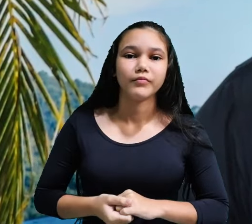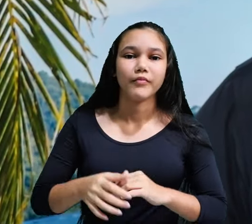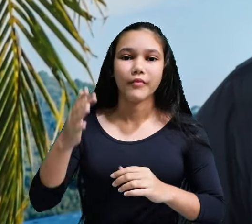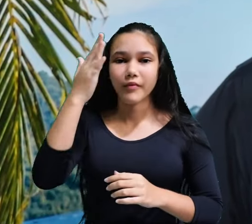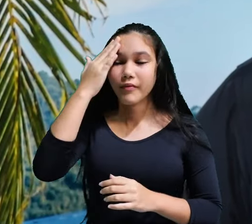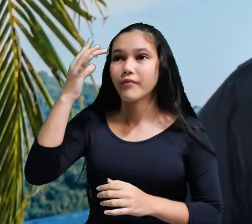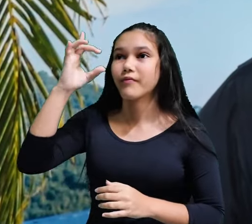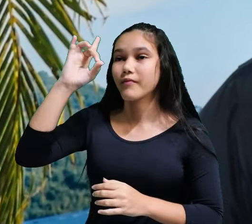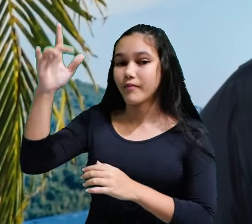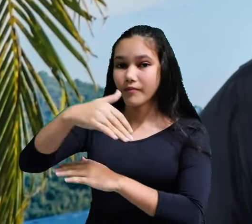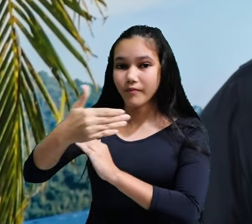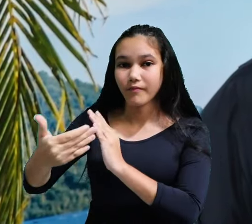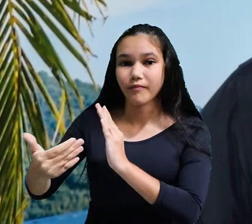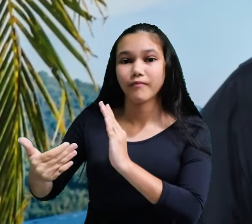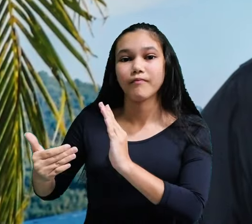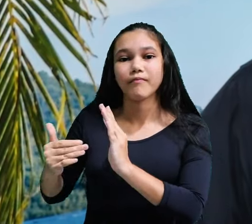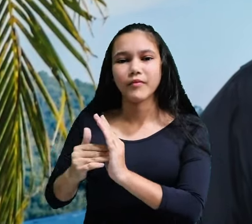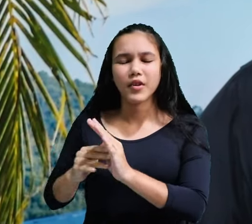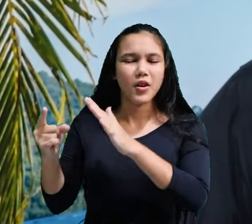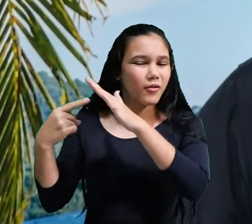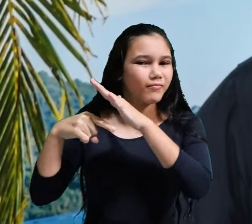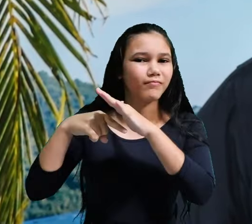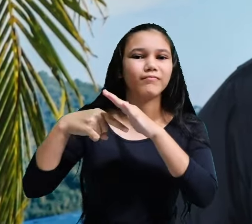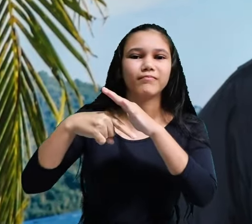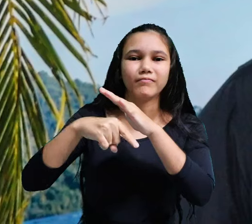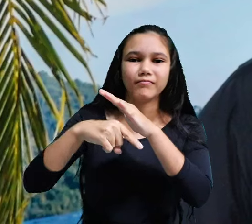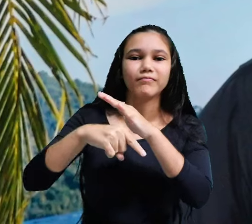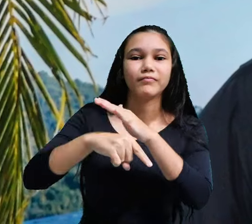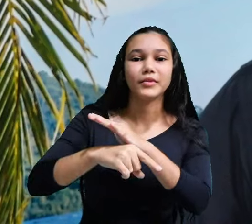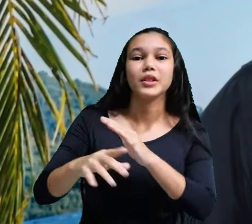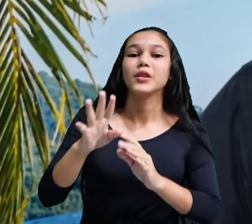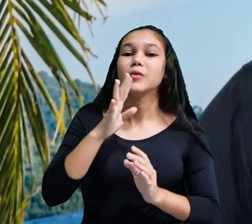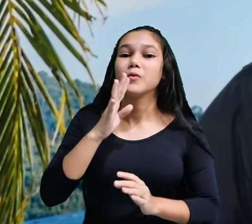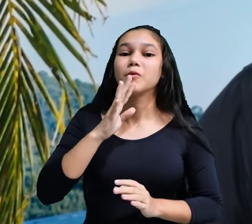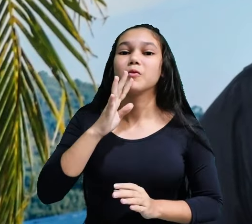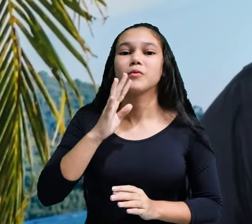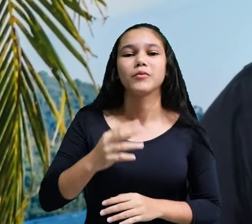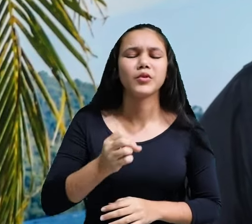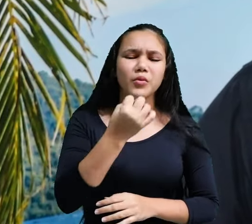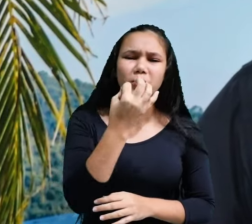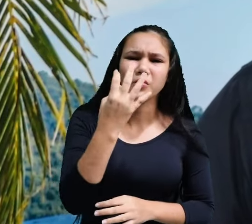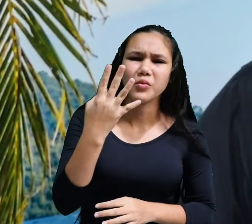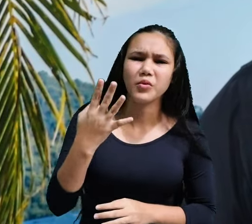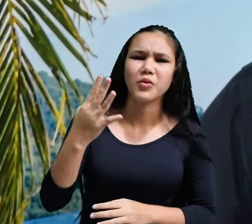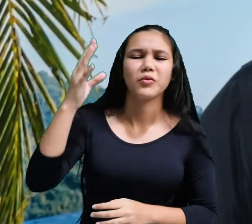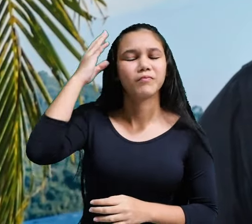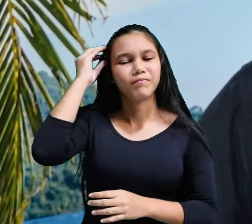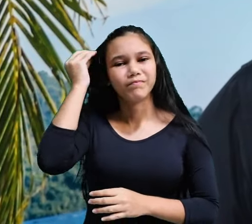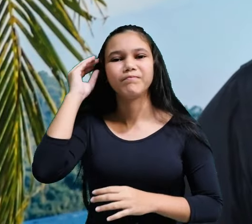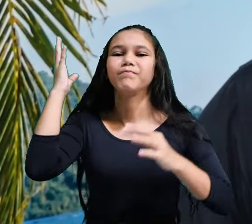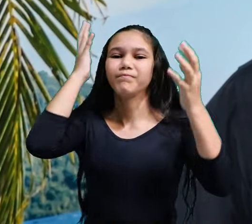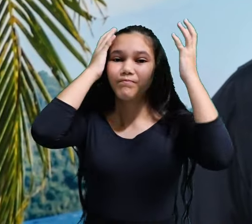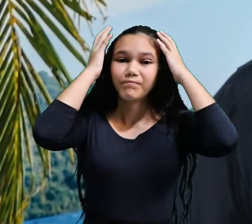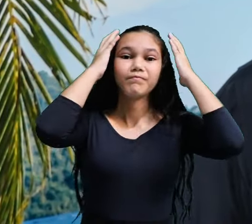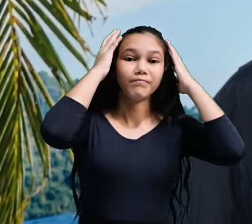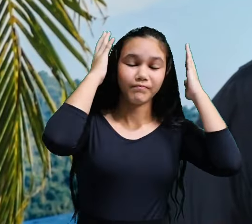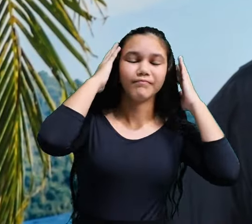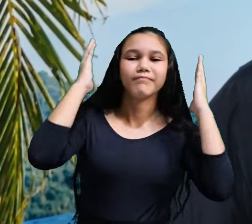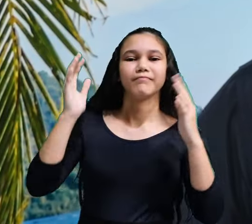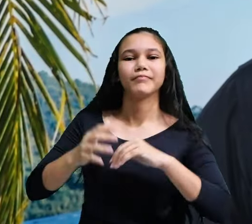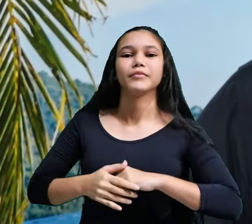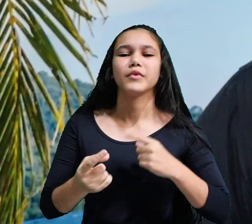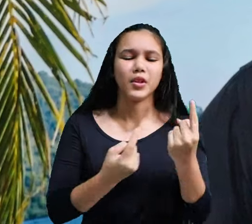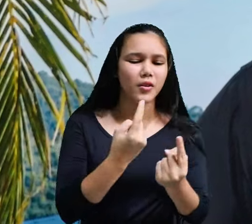onisciência de Deus é tão profunda que Ele conhece o número preciso de fios de cabelo na